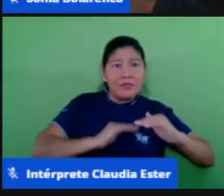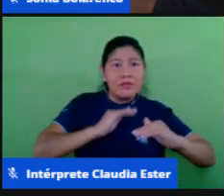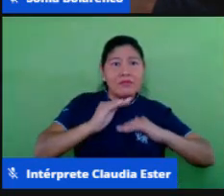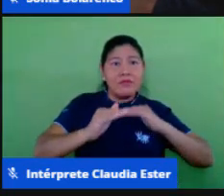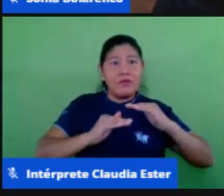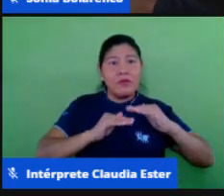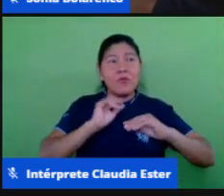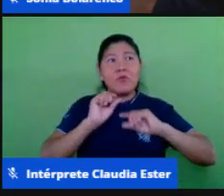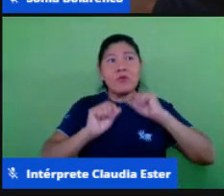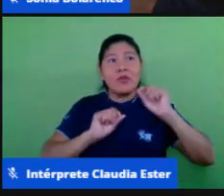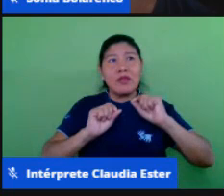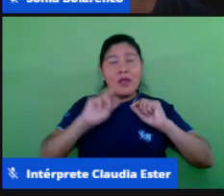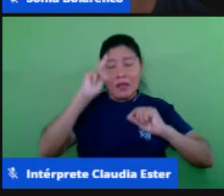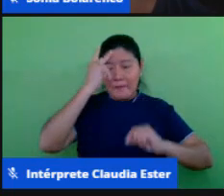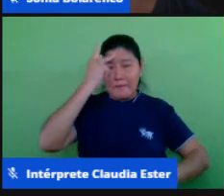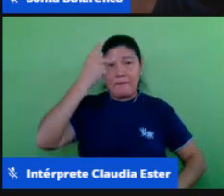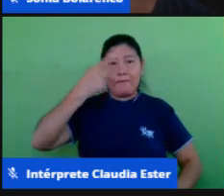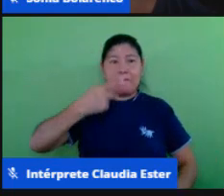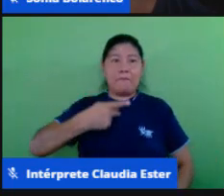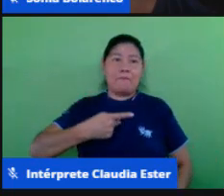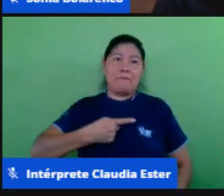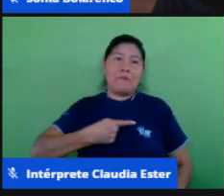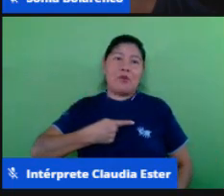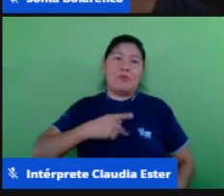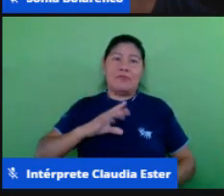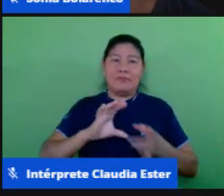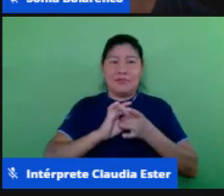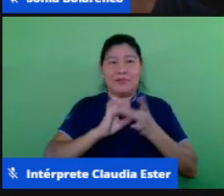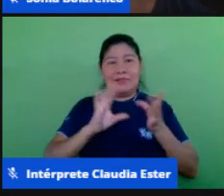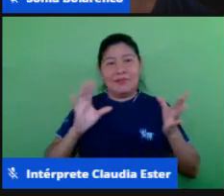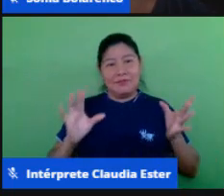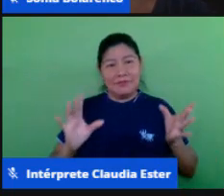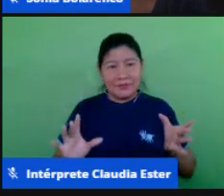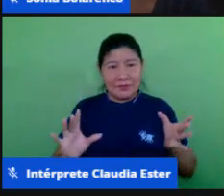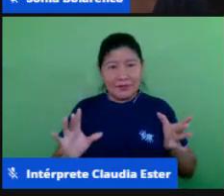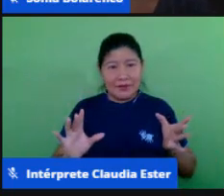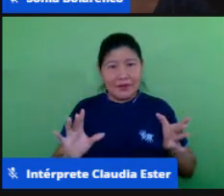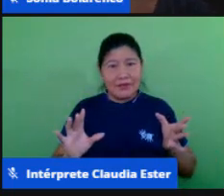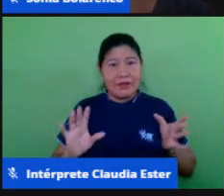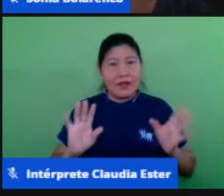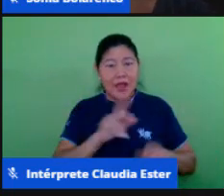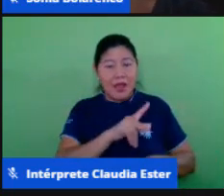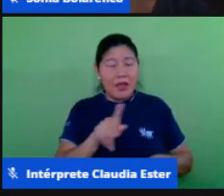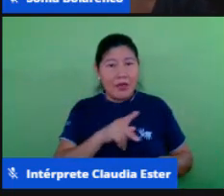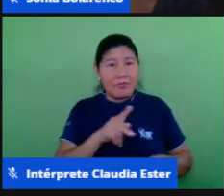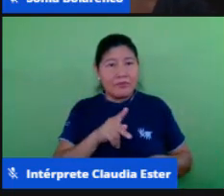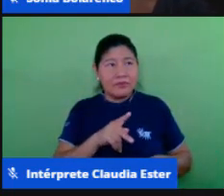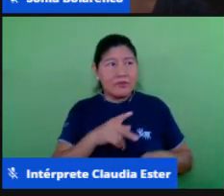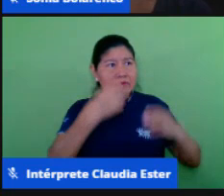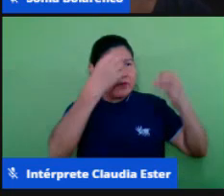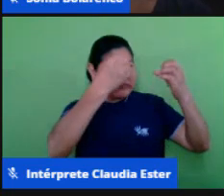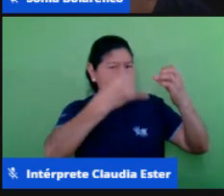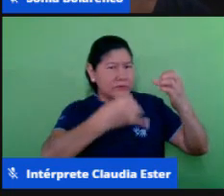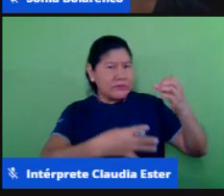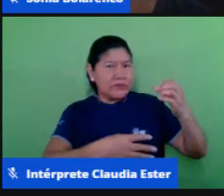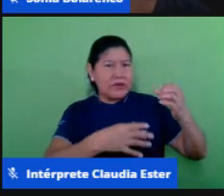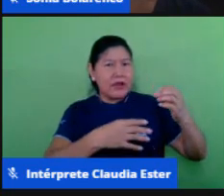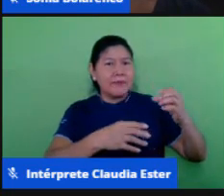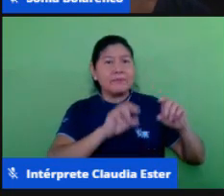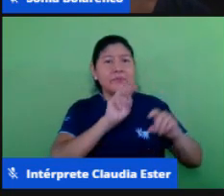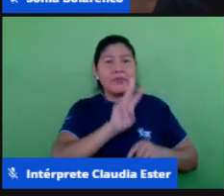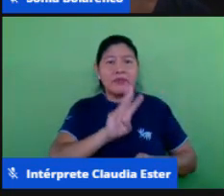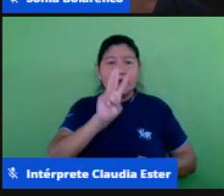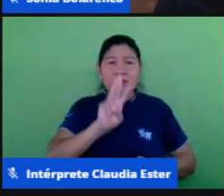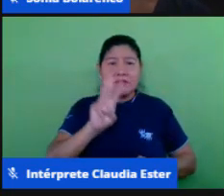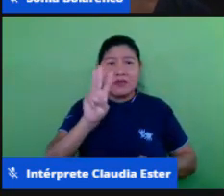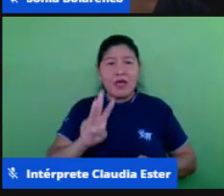autonomia está certo que o professor tem que olha tal coisa tal site tal jogo